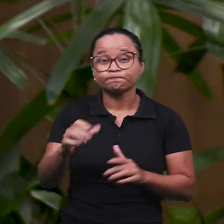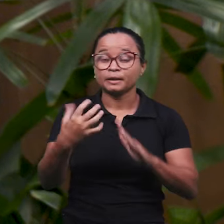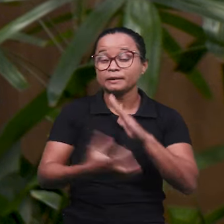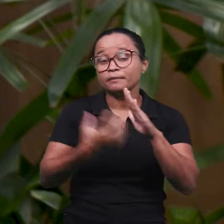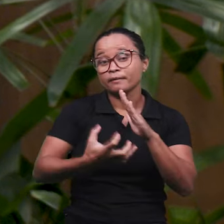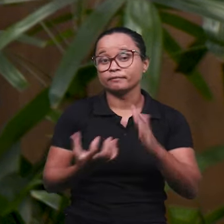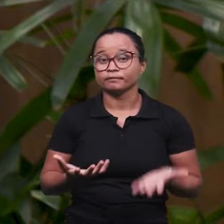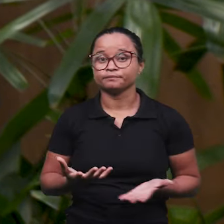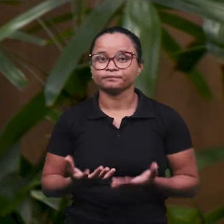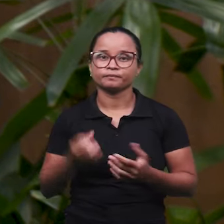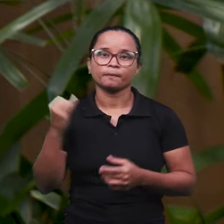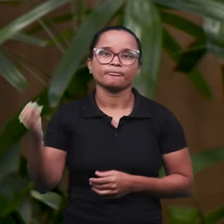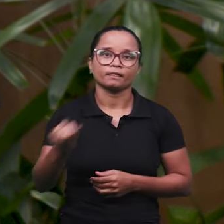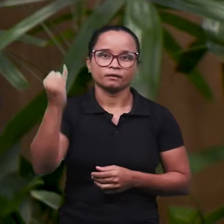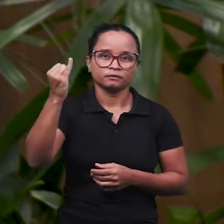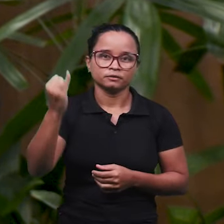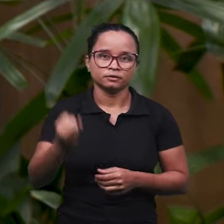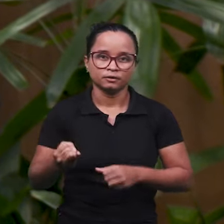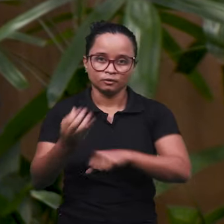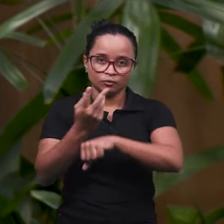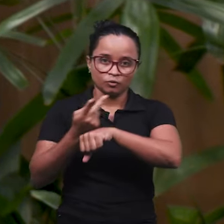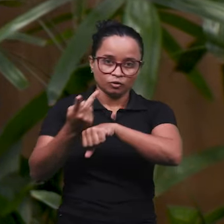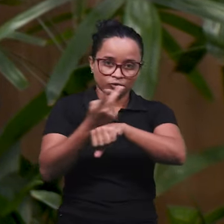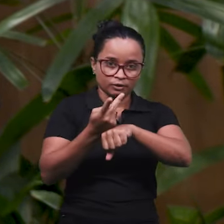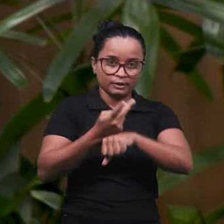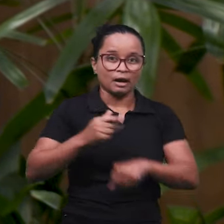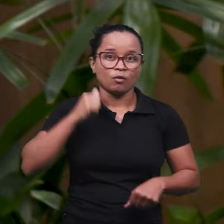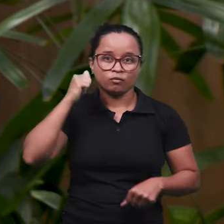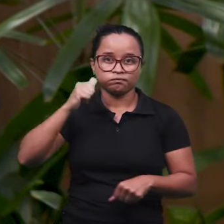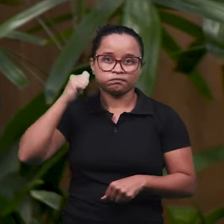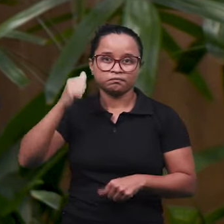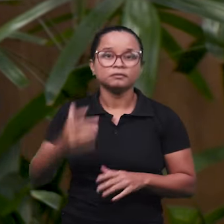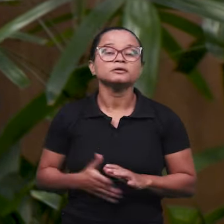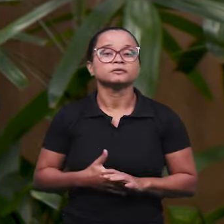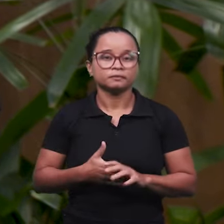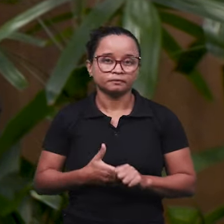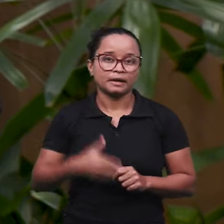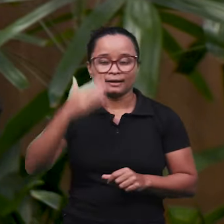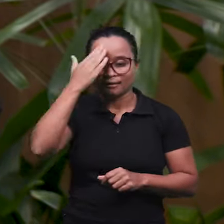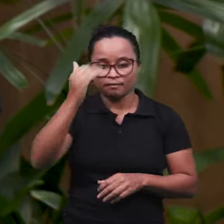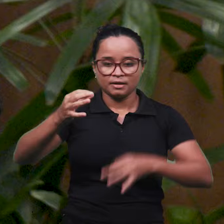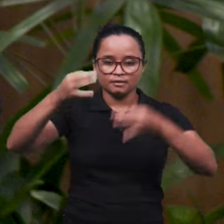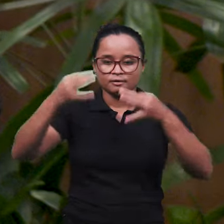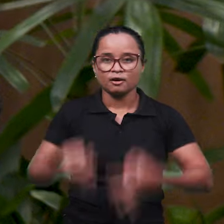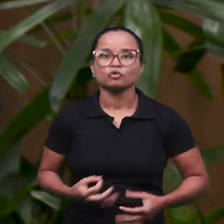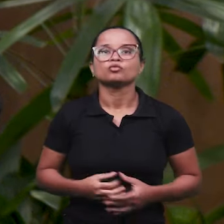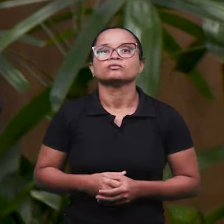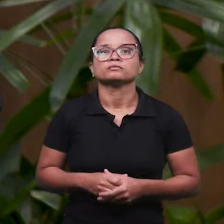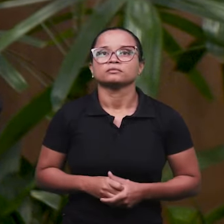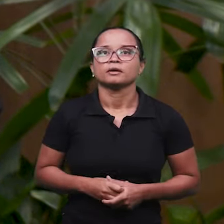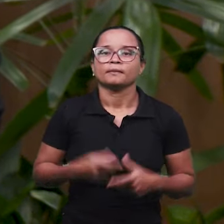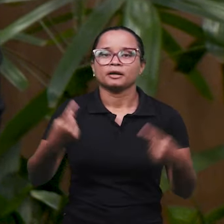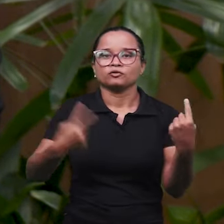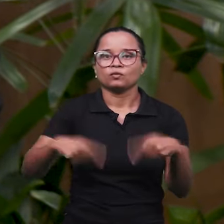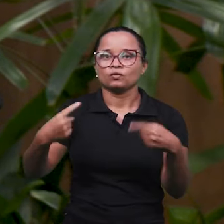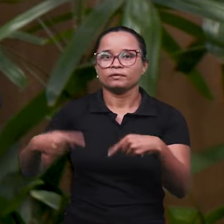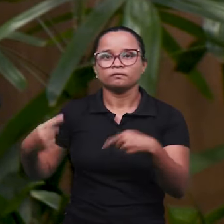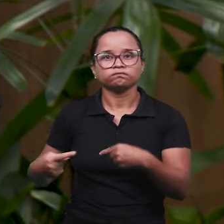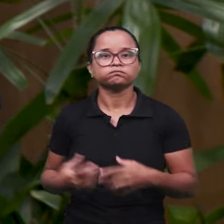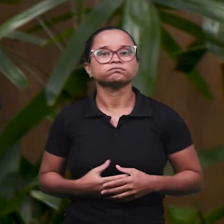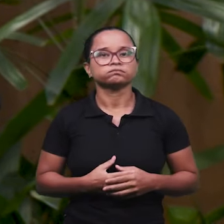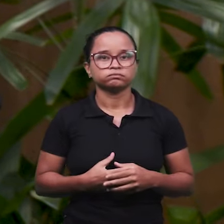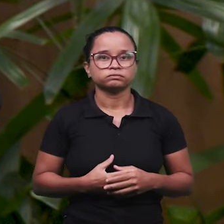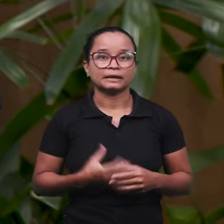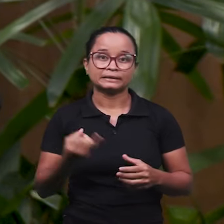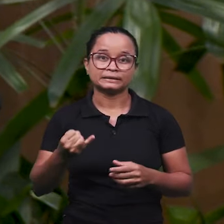Importante é que a pessoa nunca deixe de procurar um profissional, um advogado, para poder realmente discutir essas questões, seja no